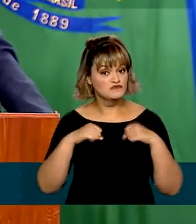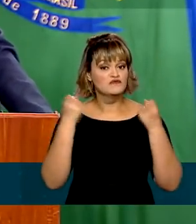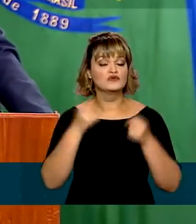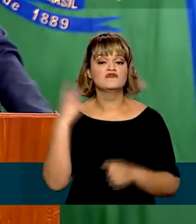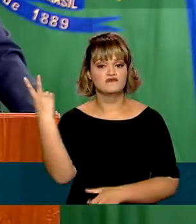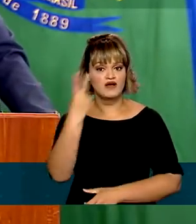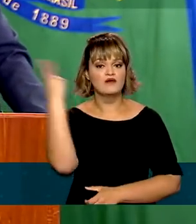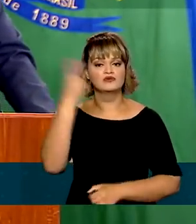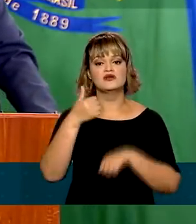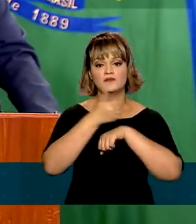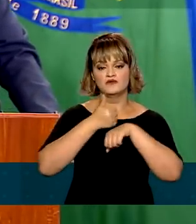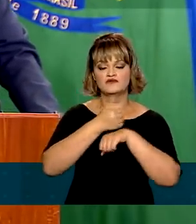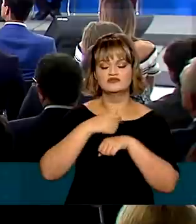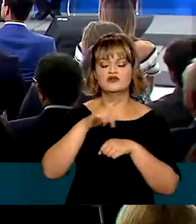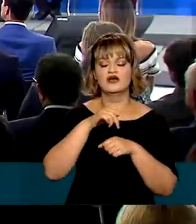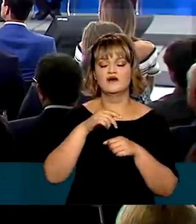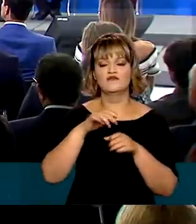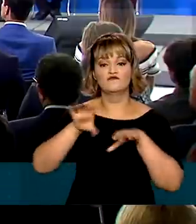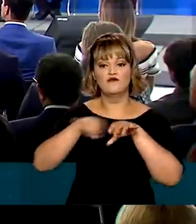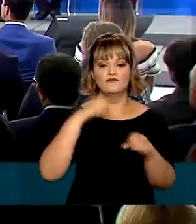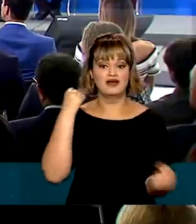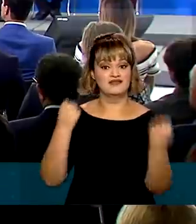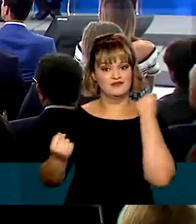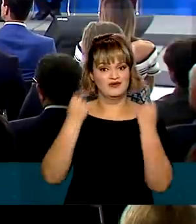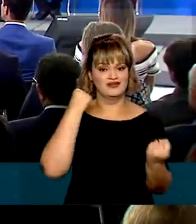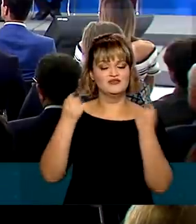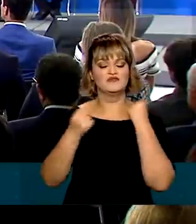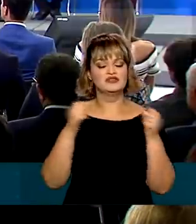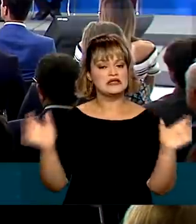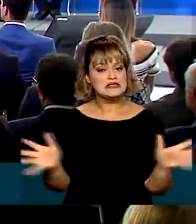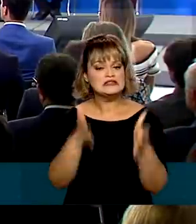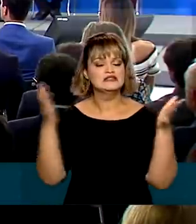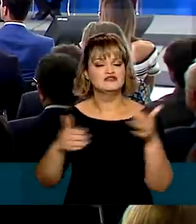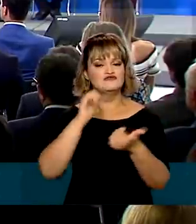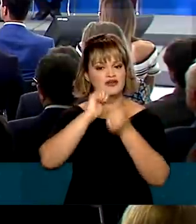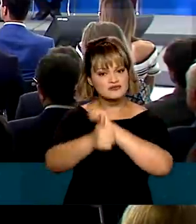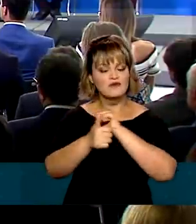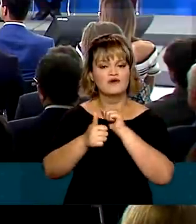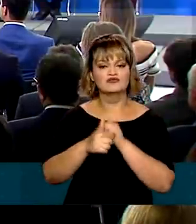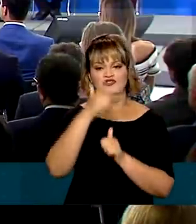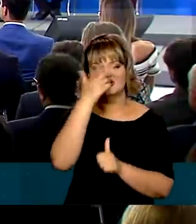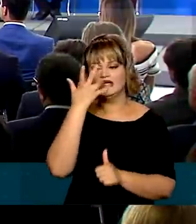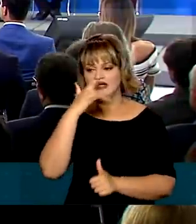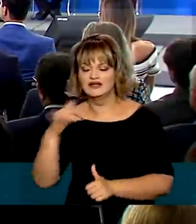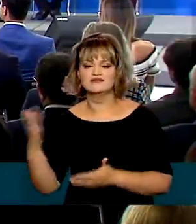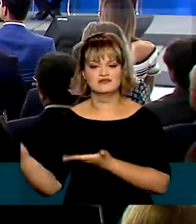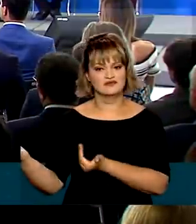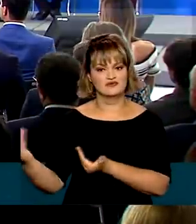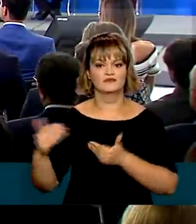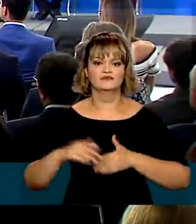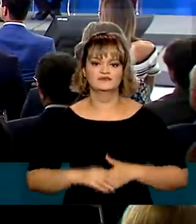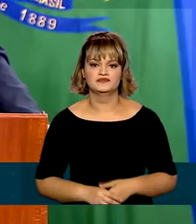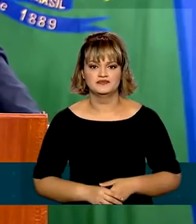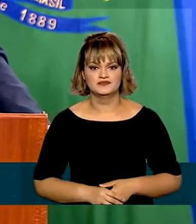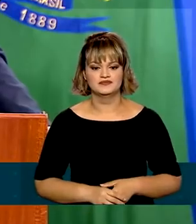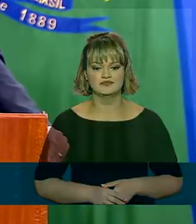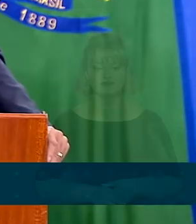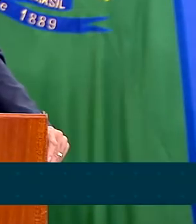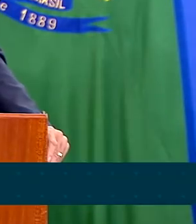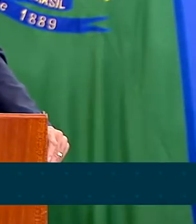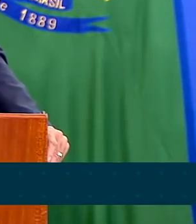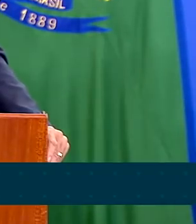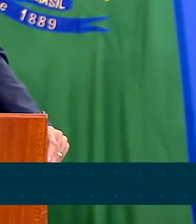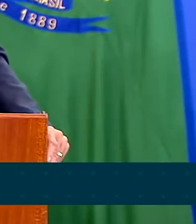valorizar o profissional de educação física e promover a prática esportiva entre crianças e adolescentes. O